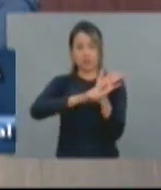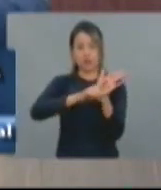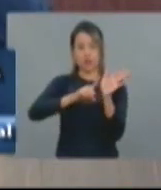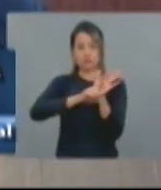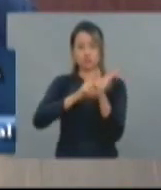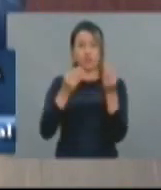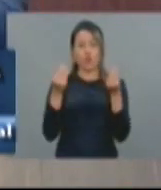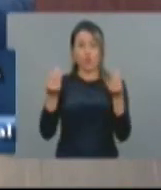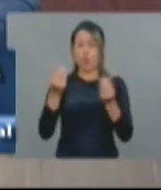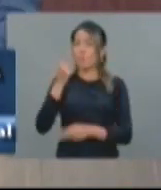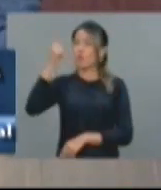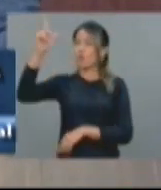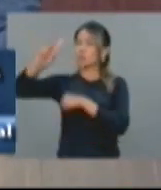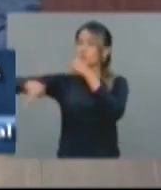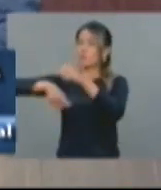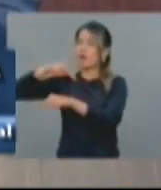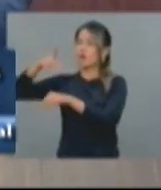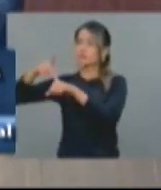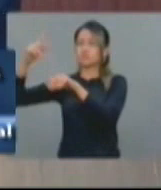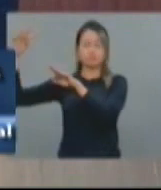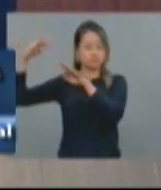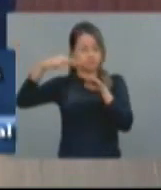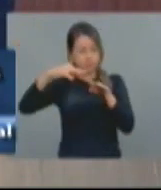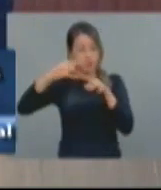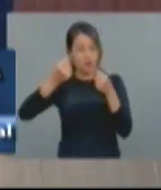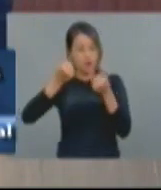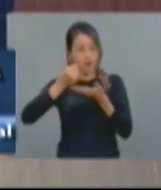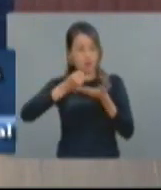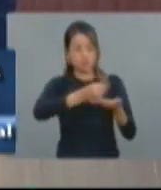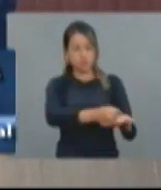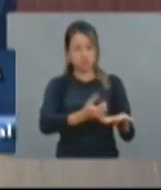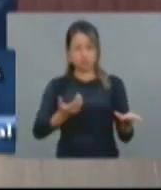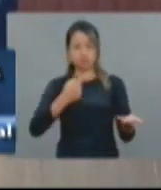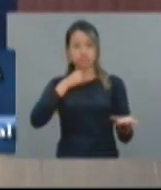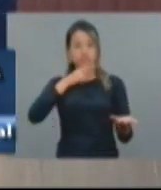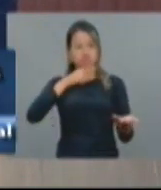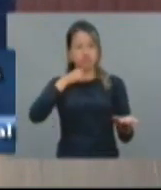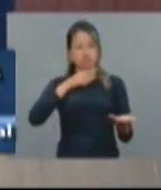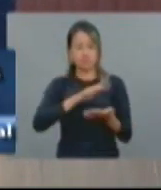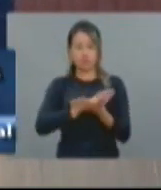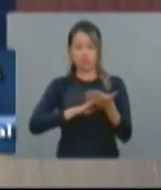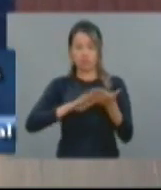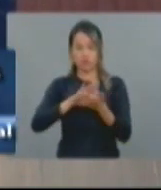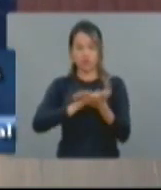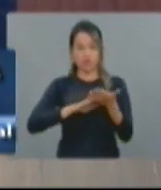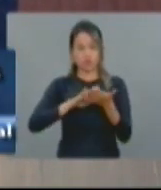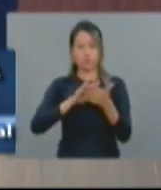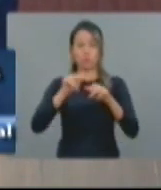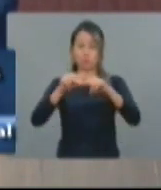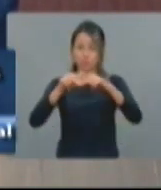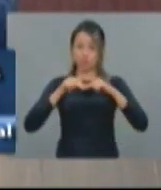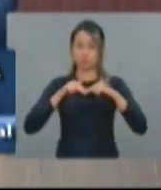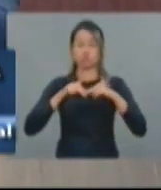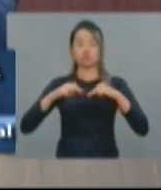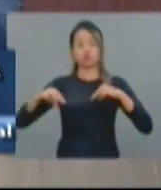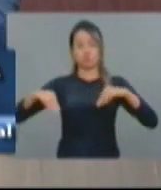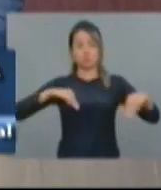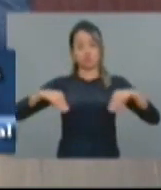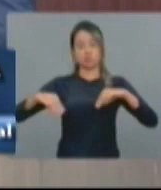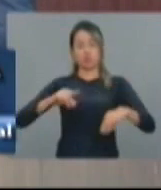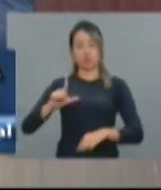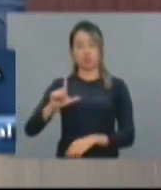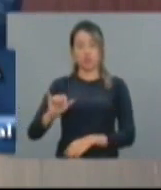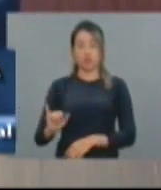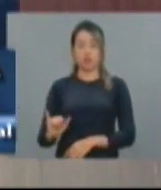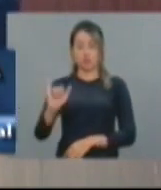que está no prejuízo. Por isso, o ministro não poderia ter colocado o orçamento com perspectiva de